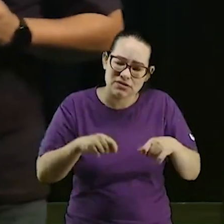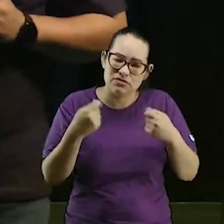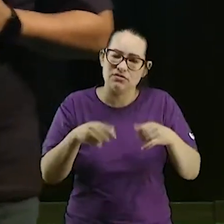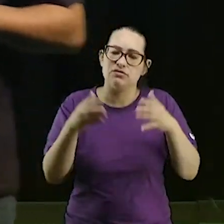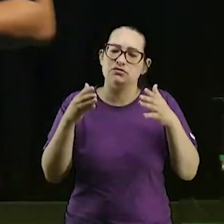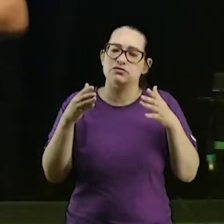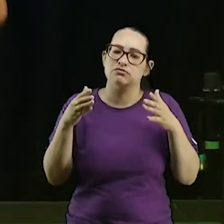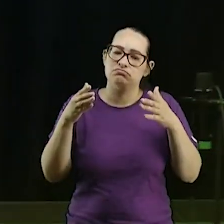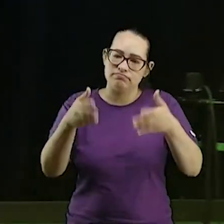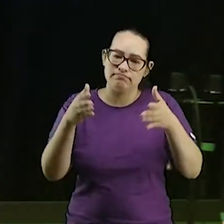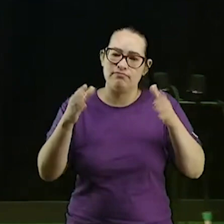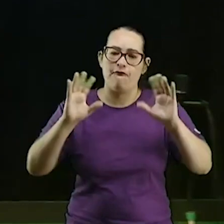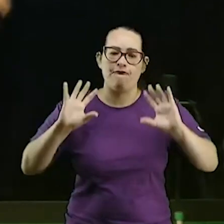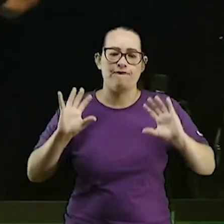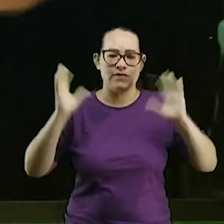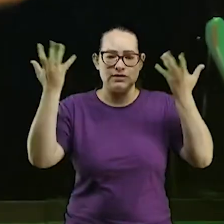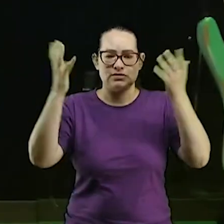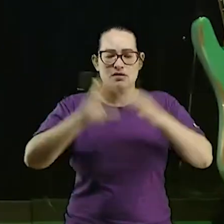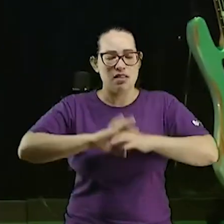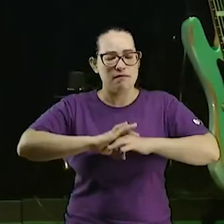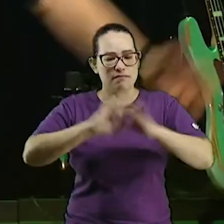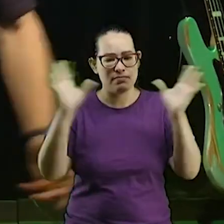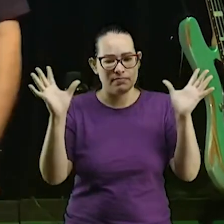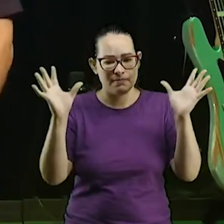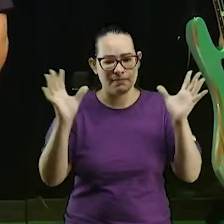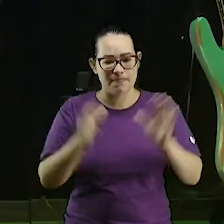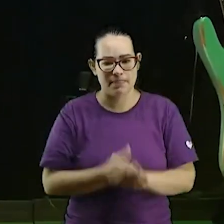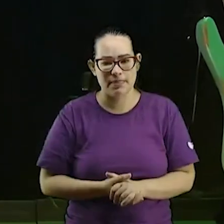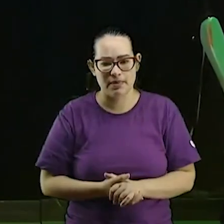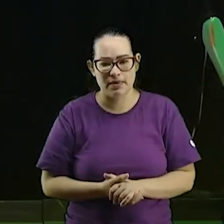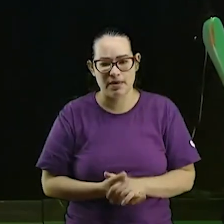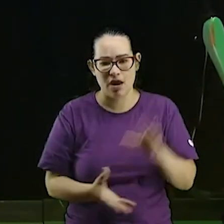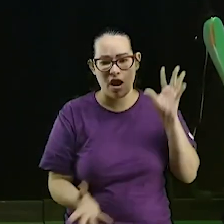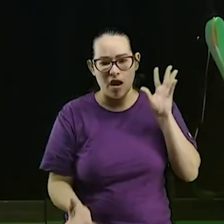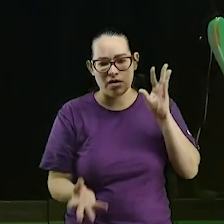para encerrar deixa eu fazer um resumo aqui